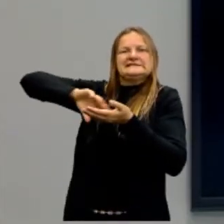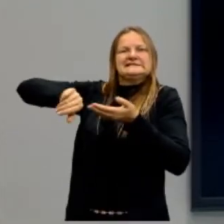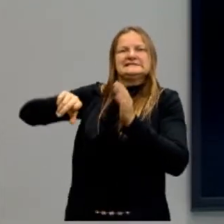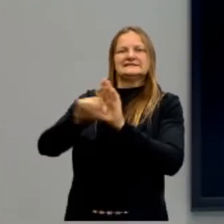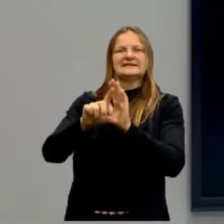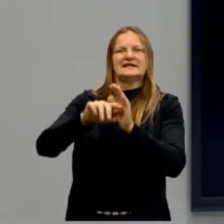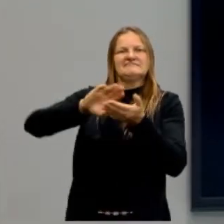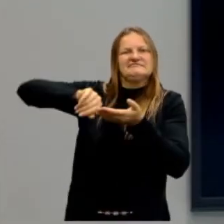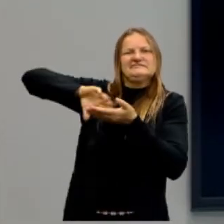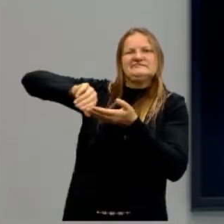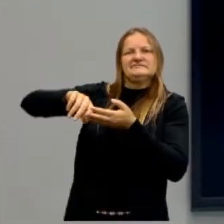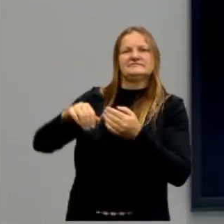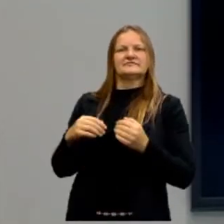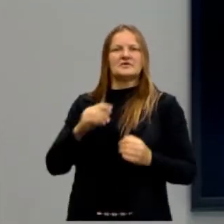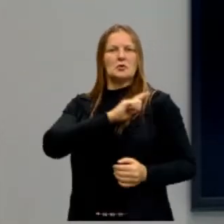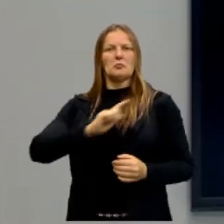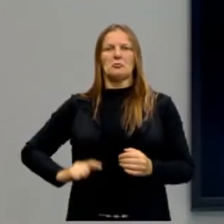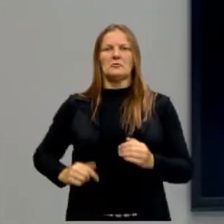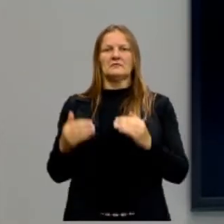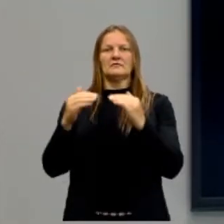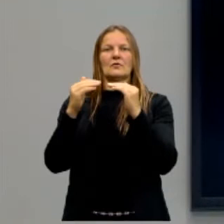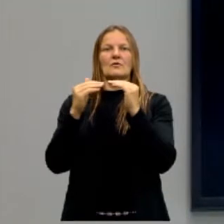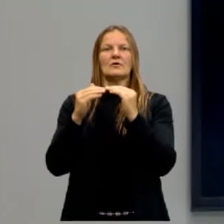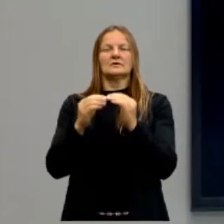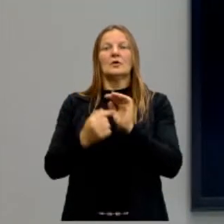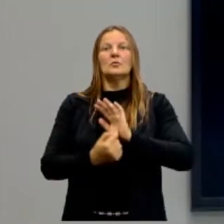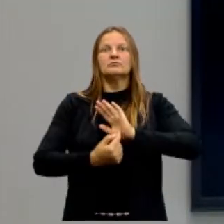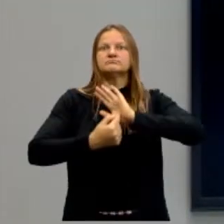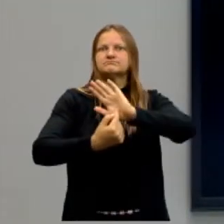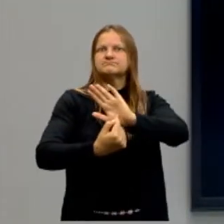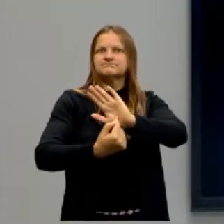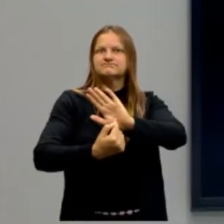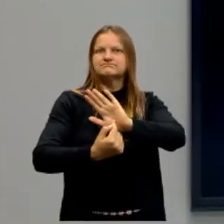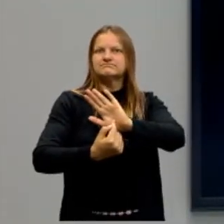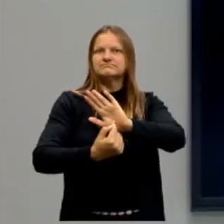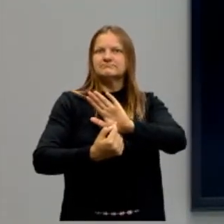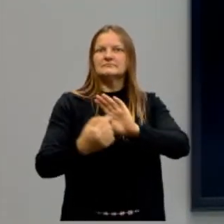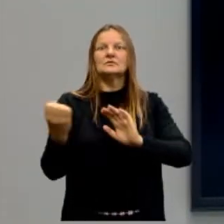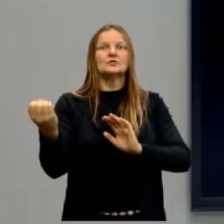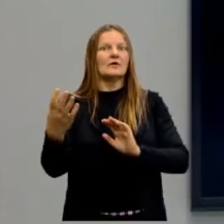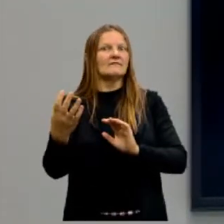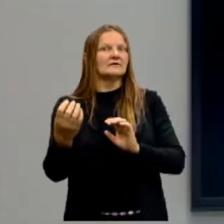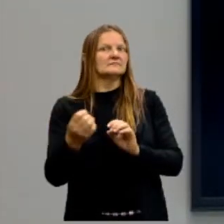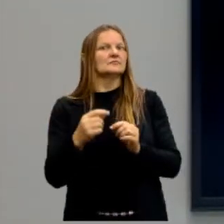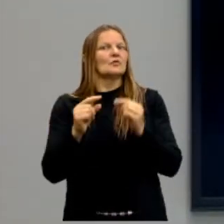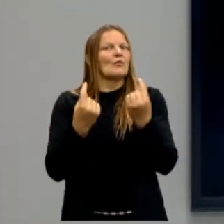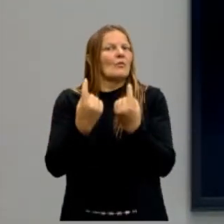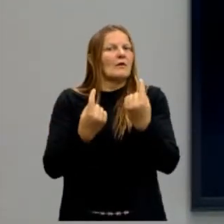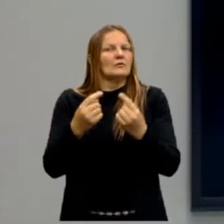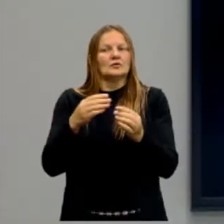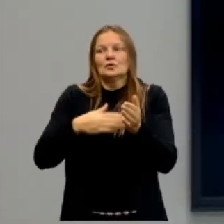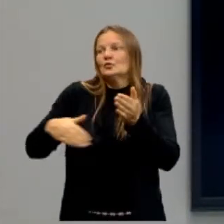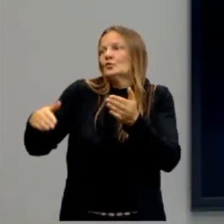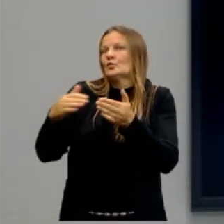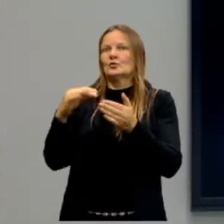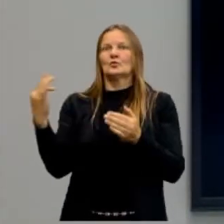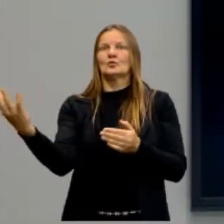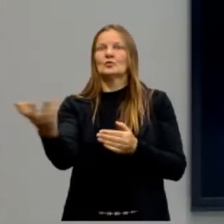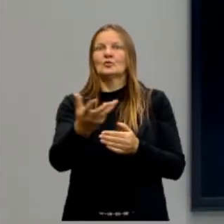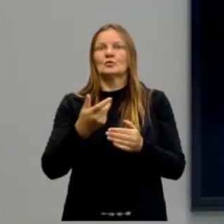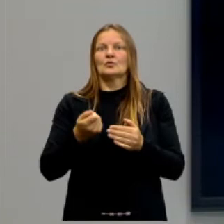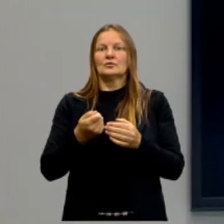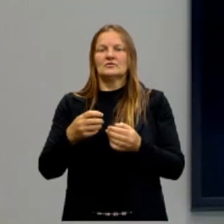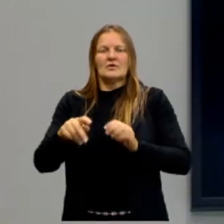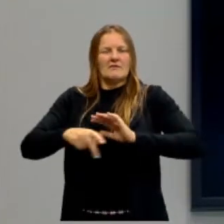concorda com elas, então apresente outras alternativas que sejam boas para todos, não só para seu